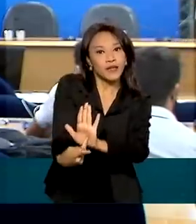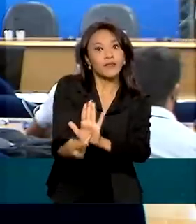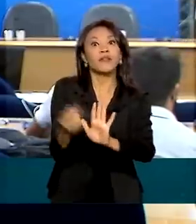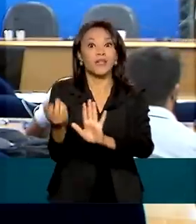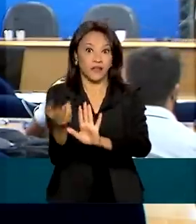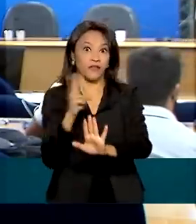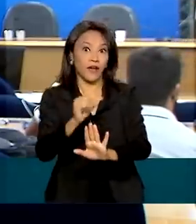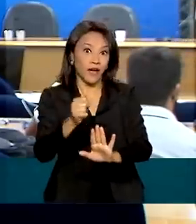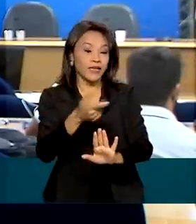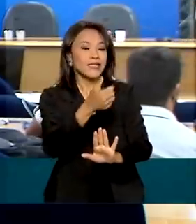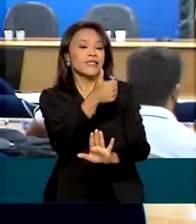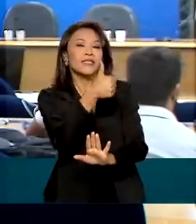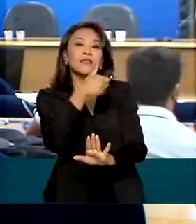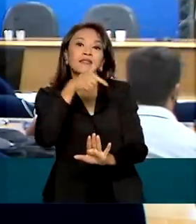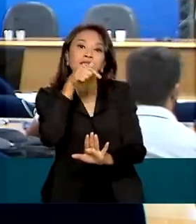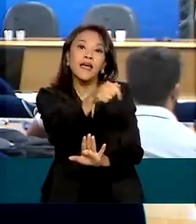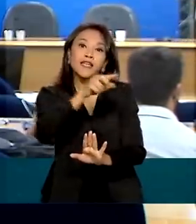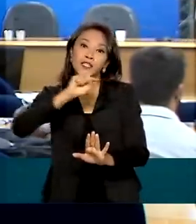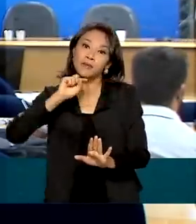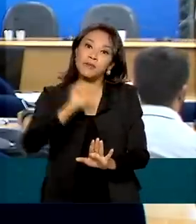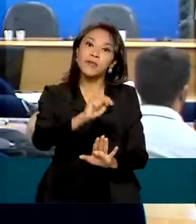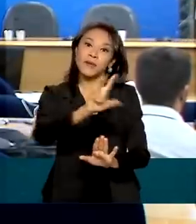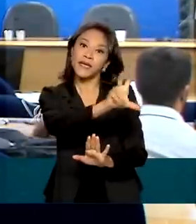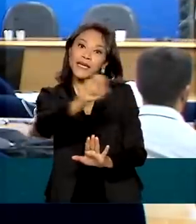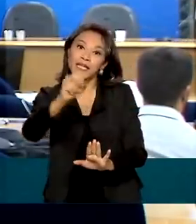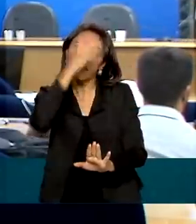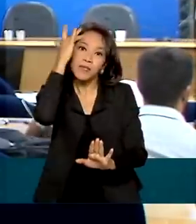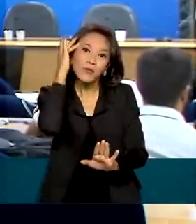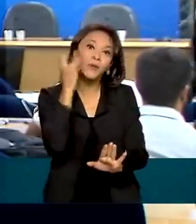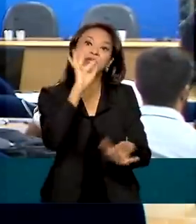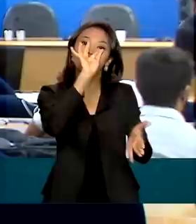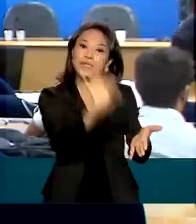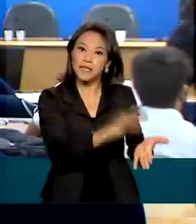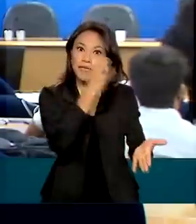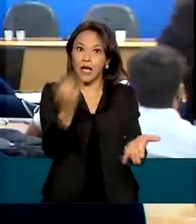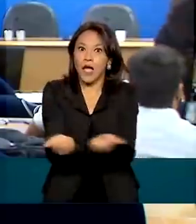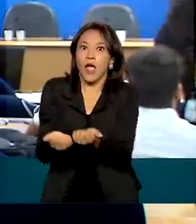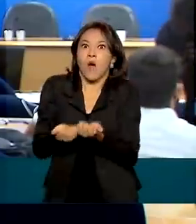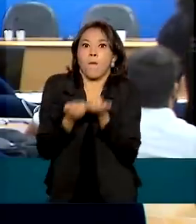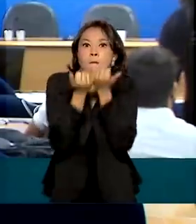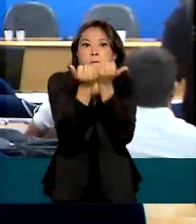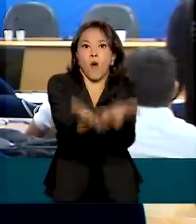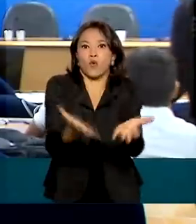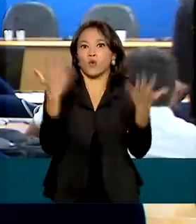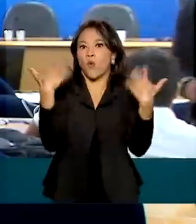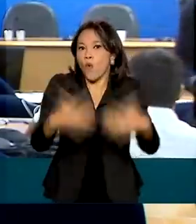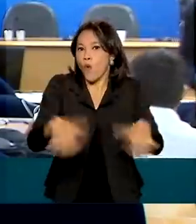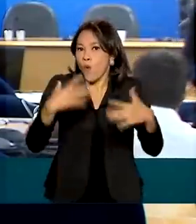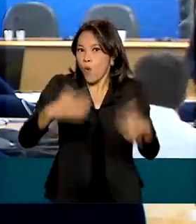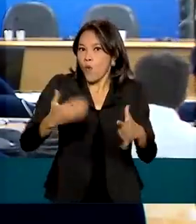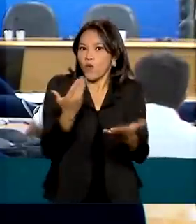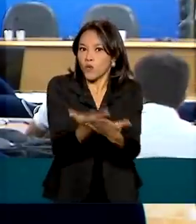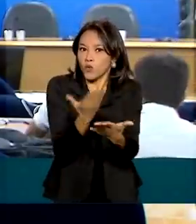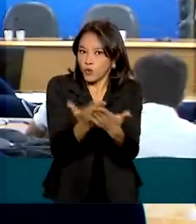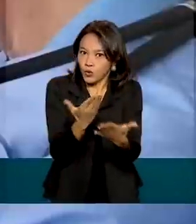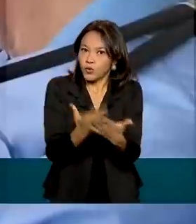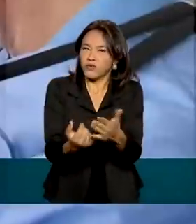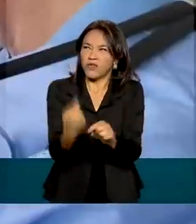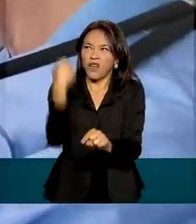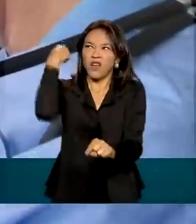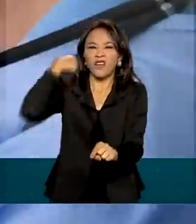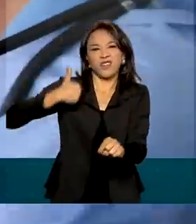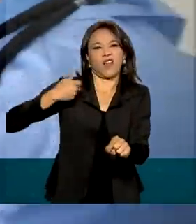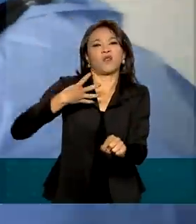.500 inscritos. É o maior número de bolsas oferecidas desde a criação do programa, há 14 anos.